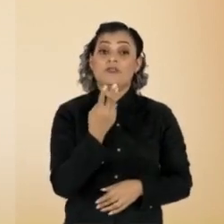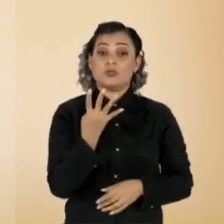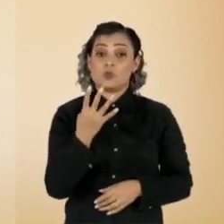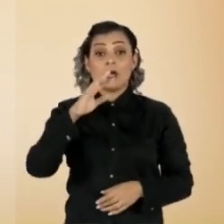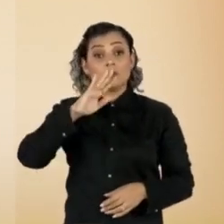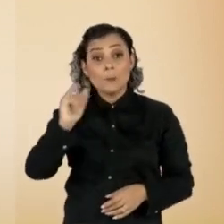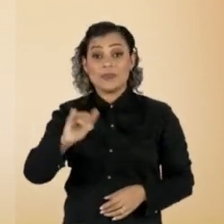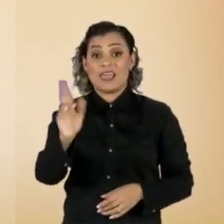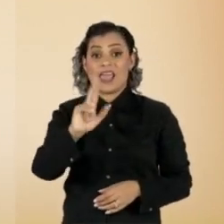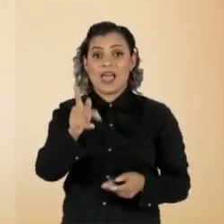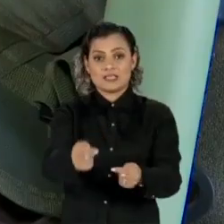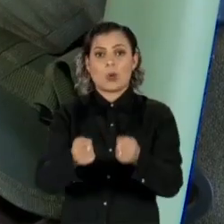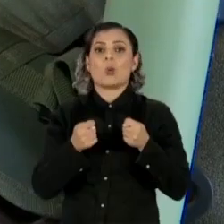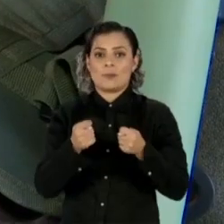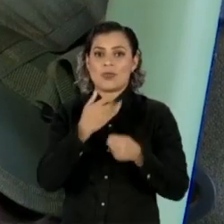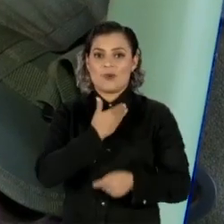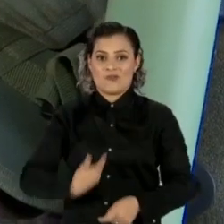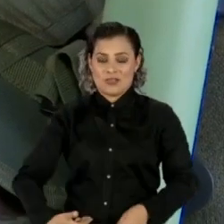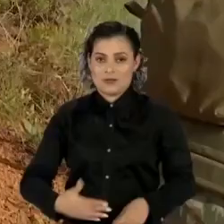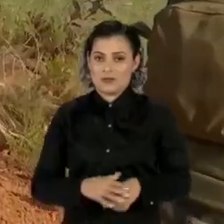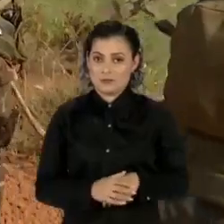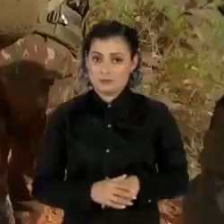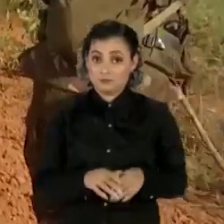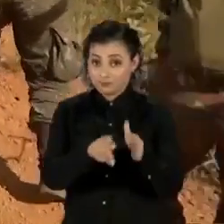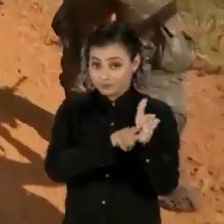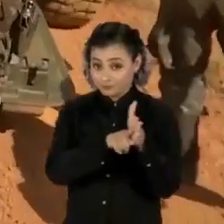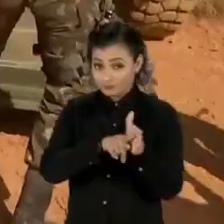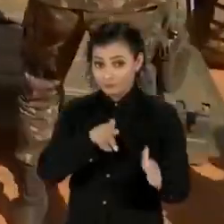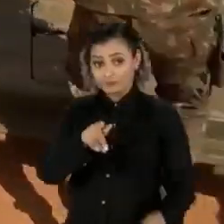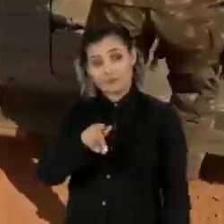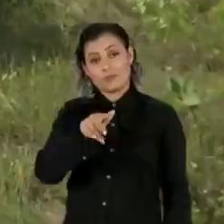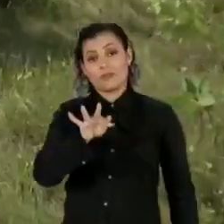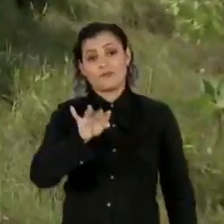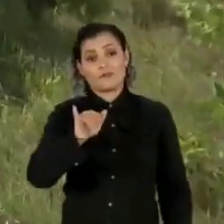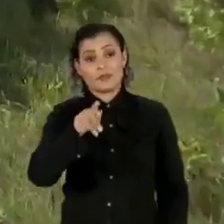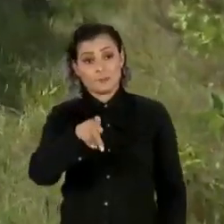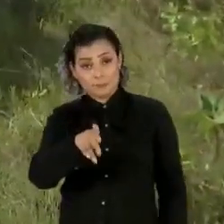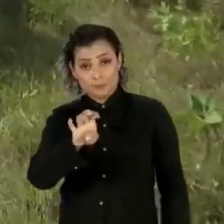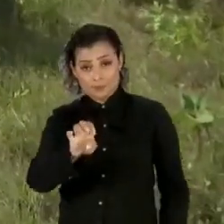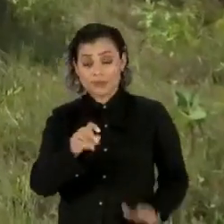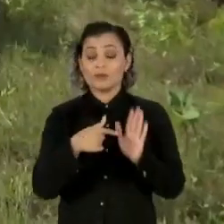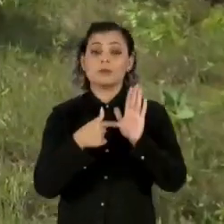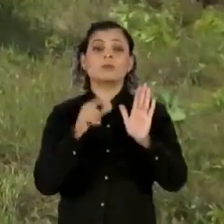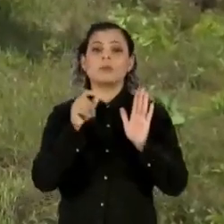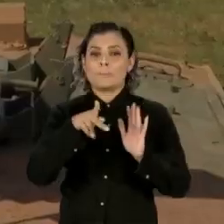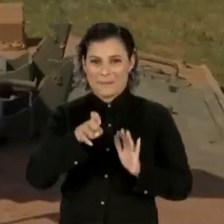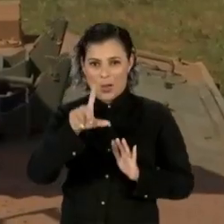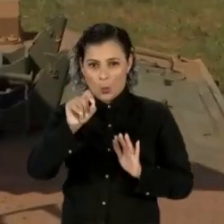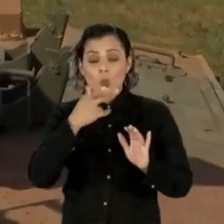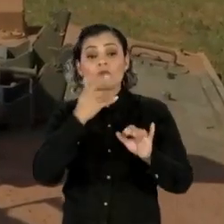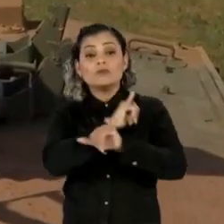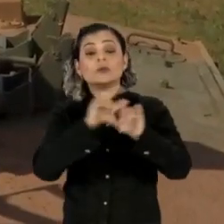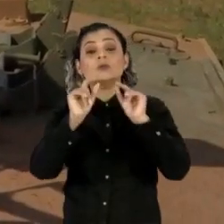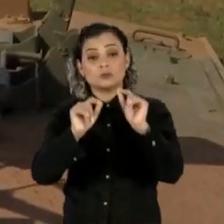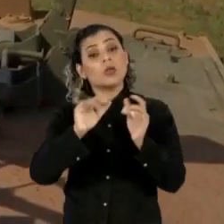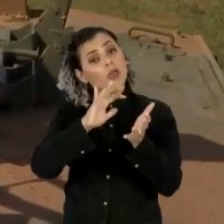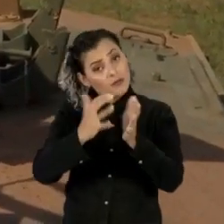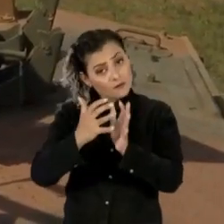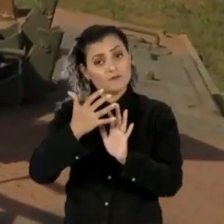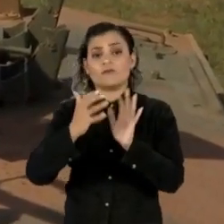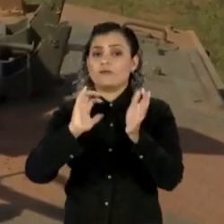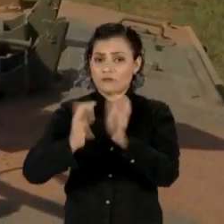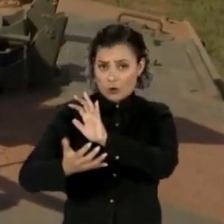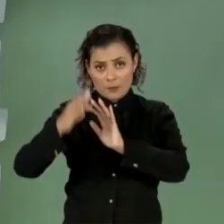24 bilhões de reais. O pesquisador da FIP, Paulo Tafner, avalia que as regras da reforma para os militares estão adequadas,